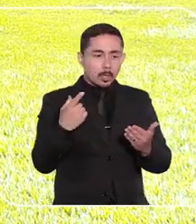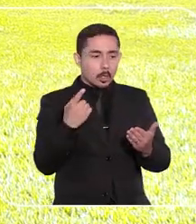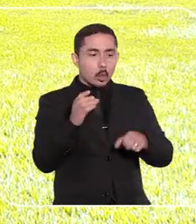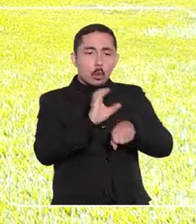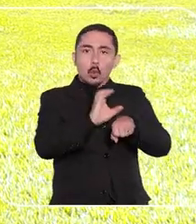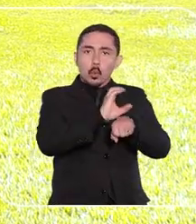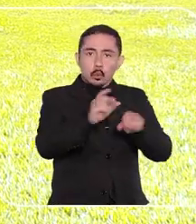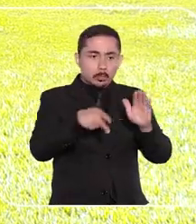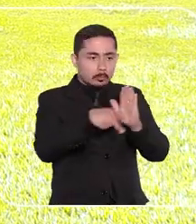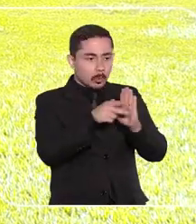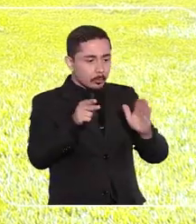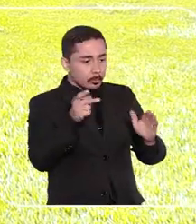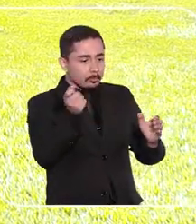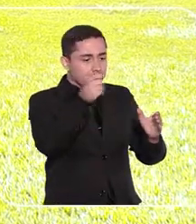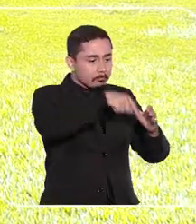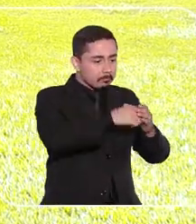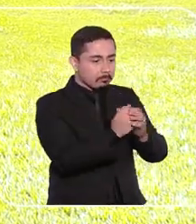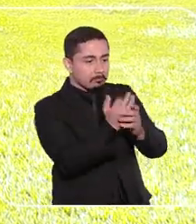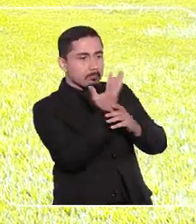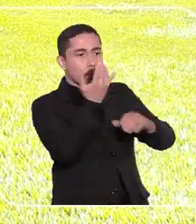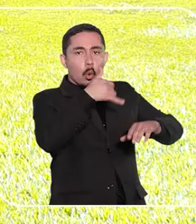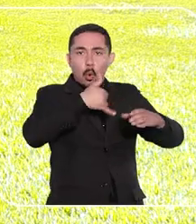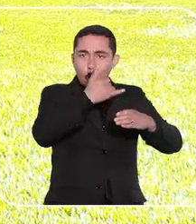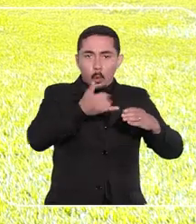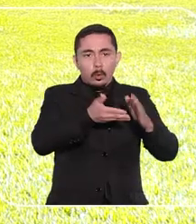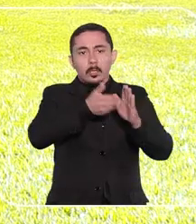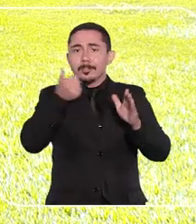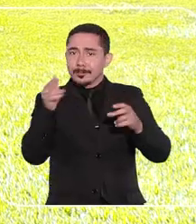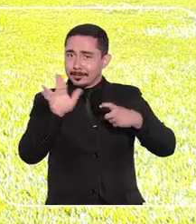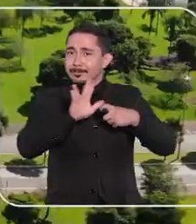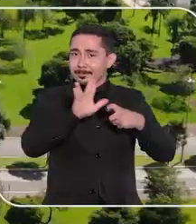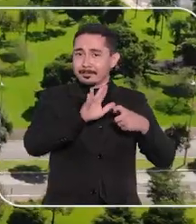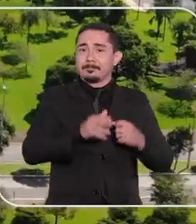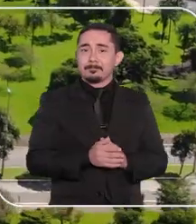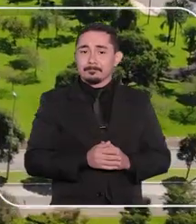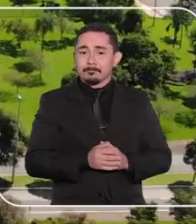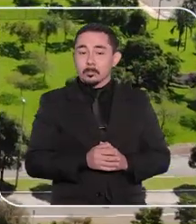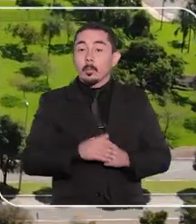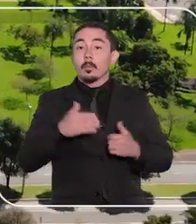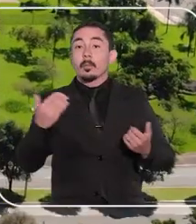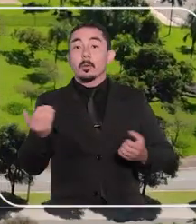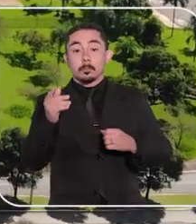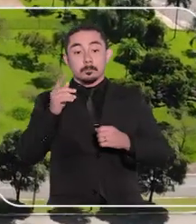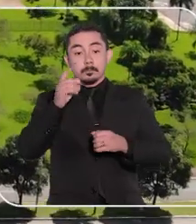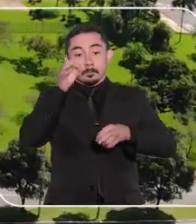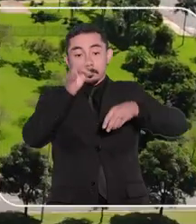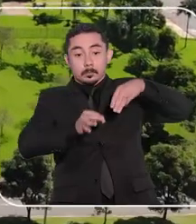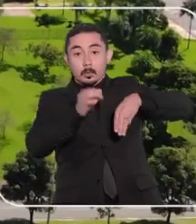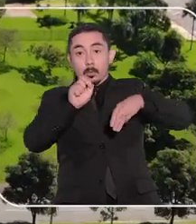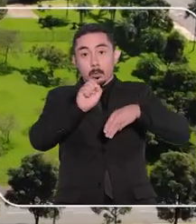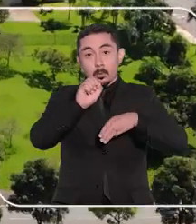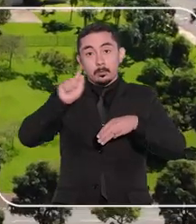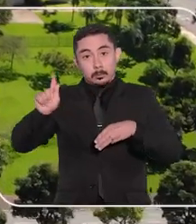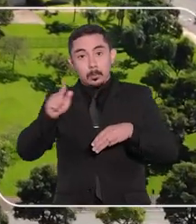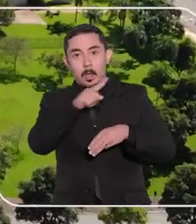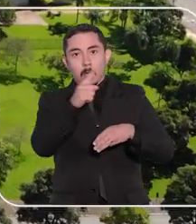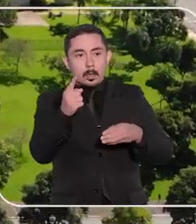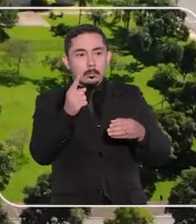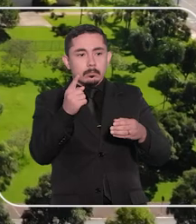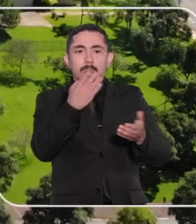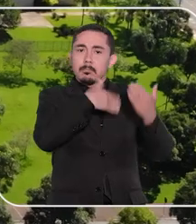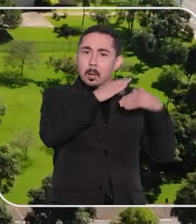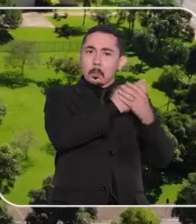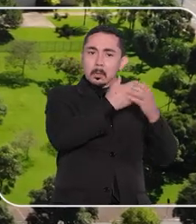curso de cultivo e extração de cannabidiol para produzir o medicamento. Ao conceder a liminar, o ministro Og Fernandes citou diversos